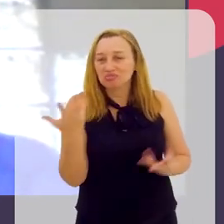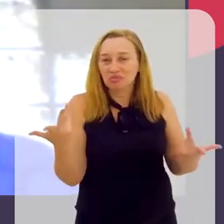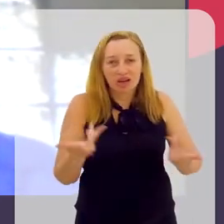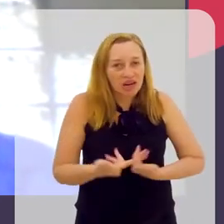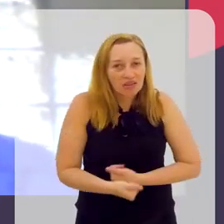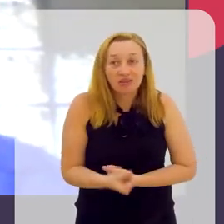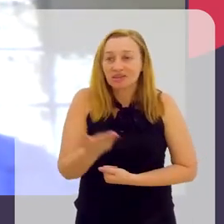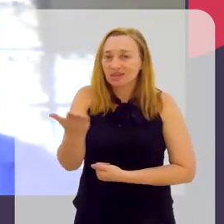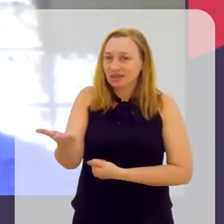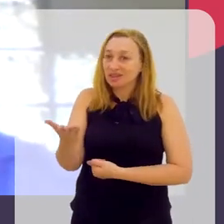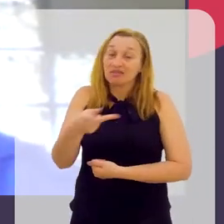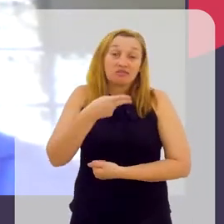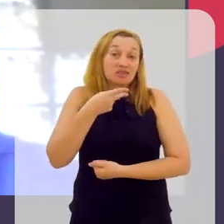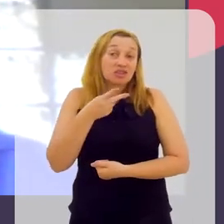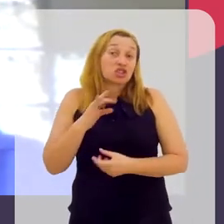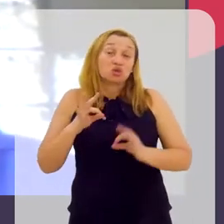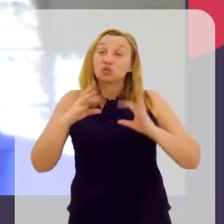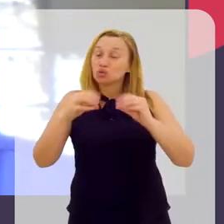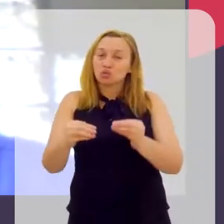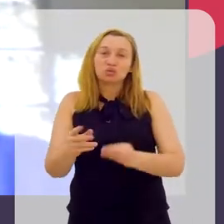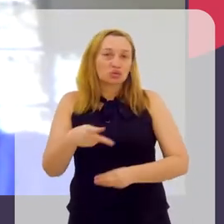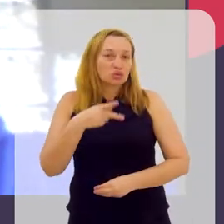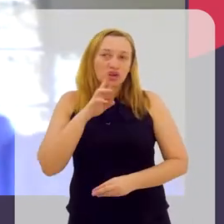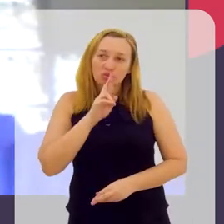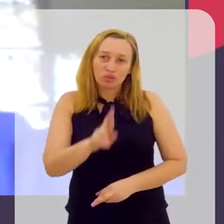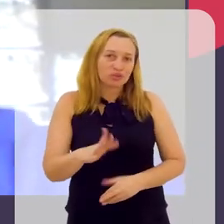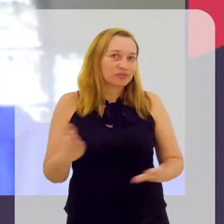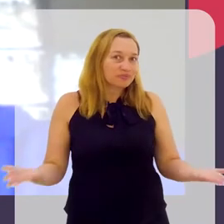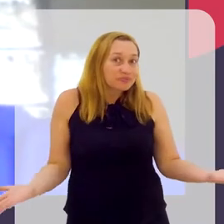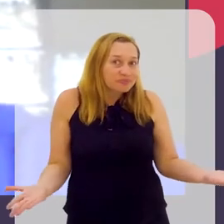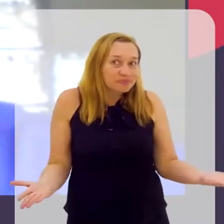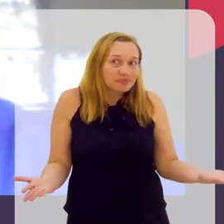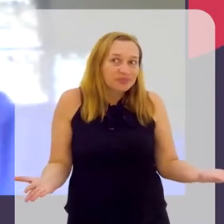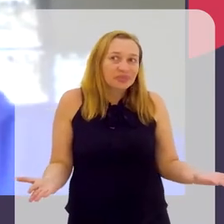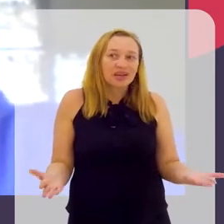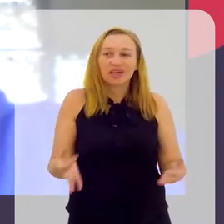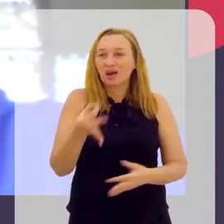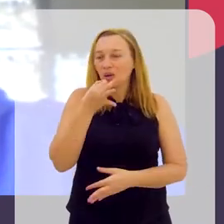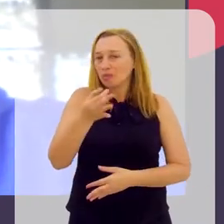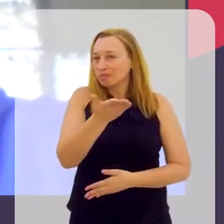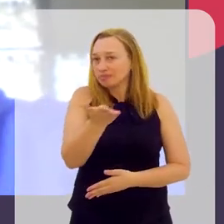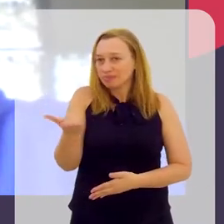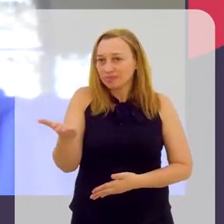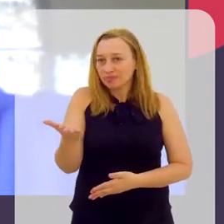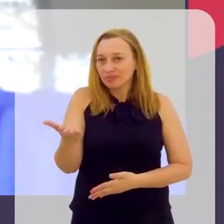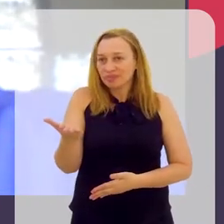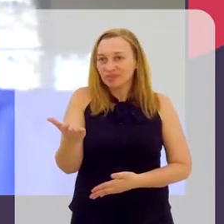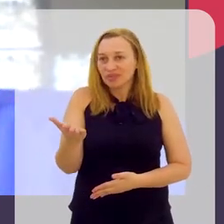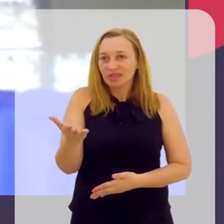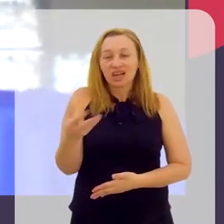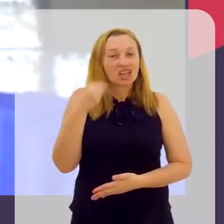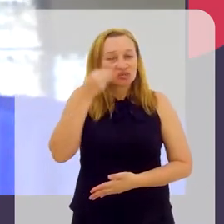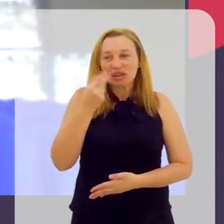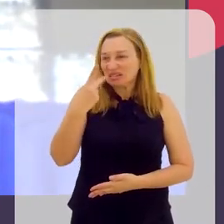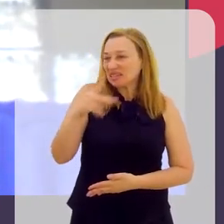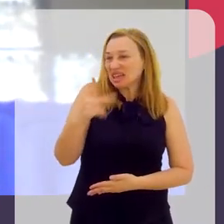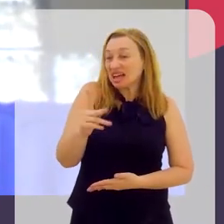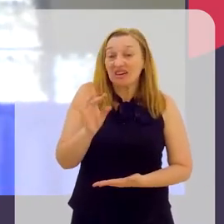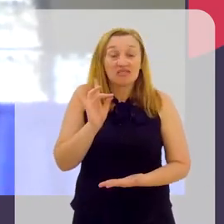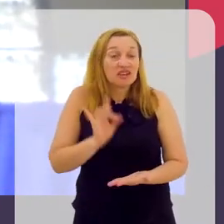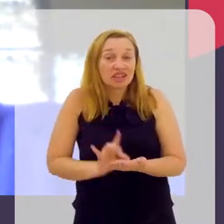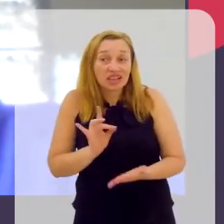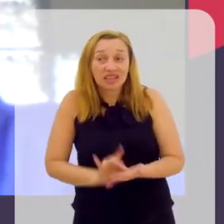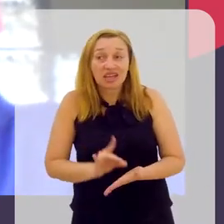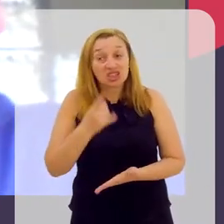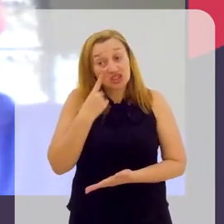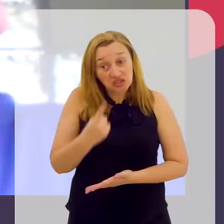fantásticos aí diz tudo. O depoimento deles é uma coisa extremamente sincera. A